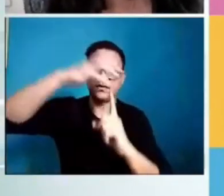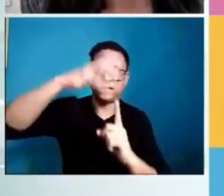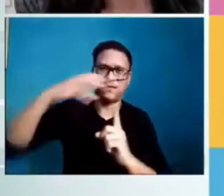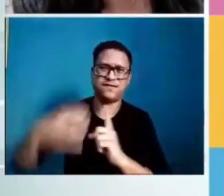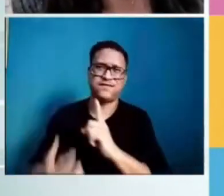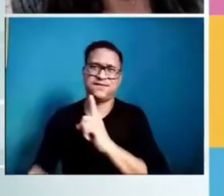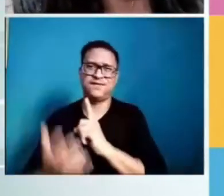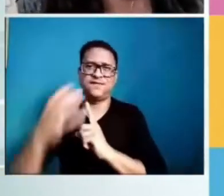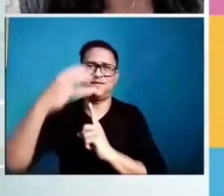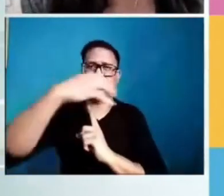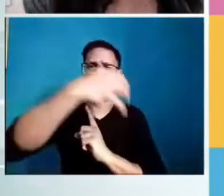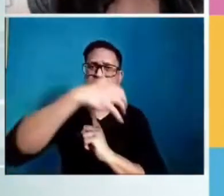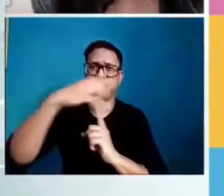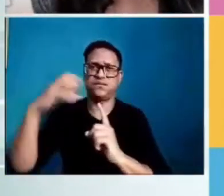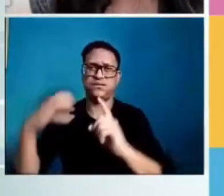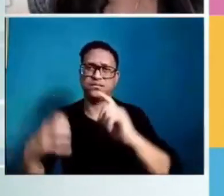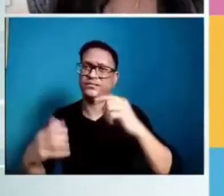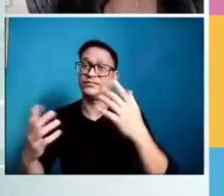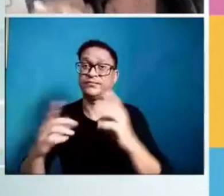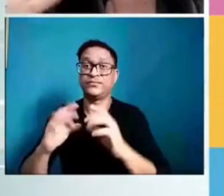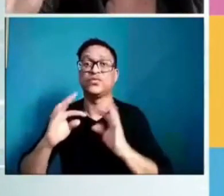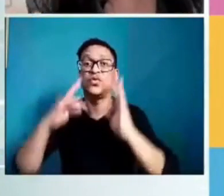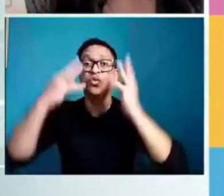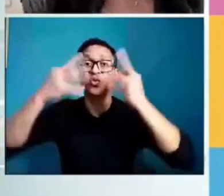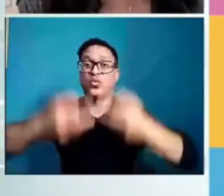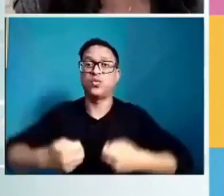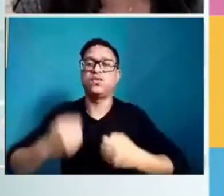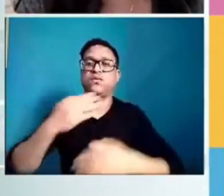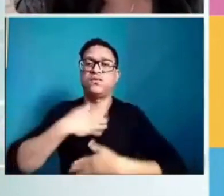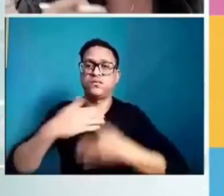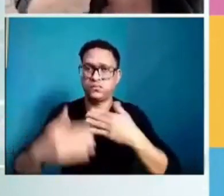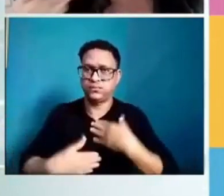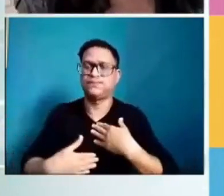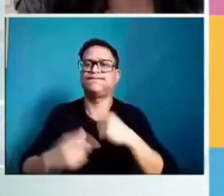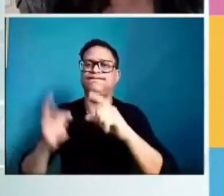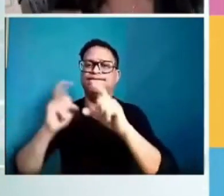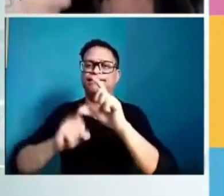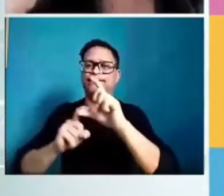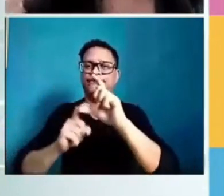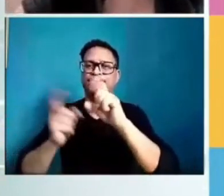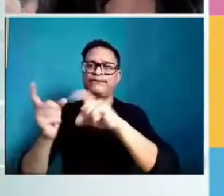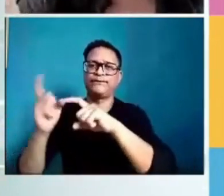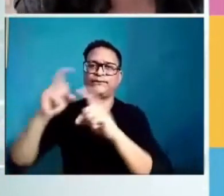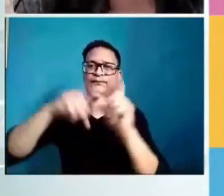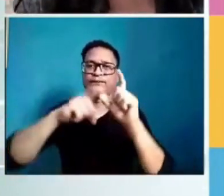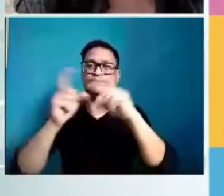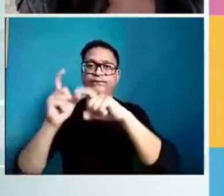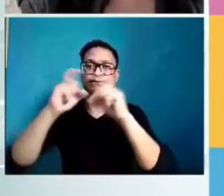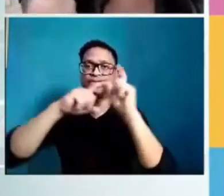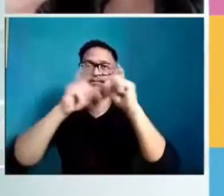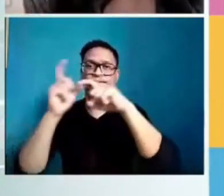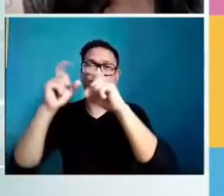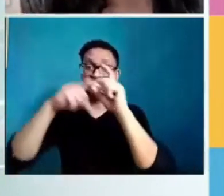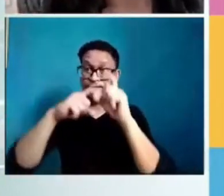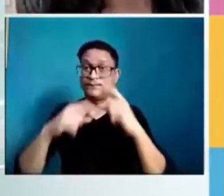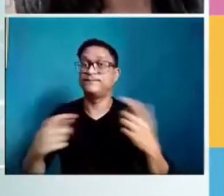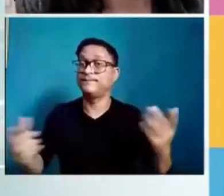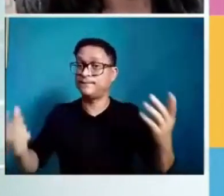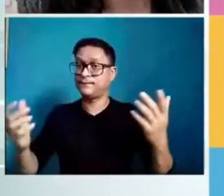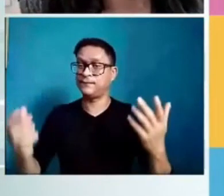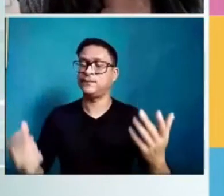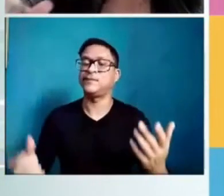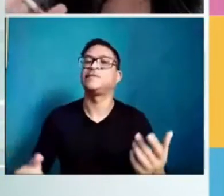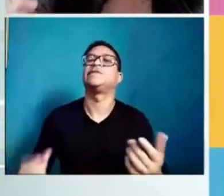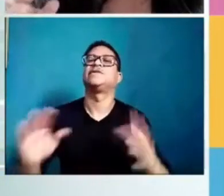facilmente. Quando eu tenho essa predisposição genética, distúrbios imunológicos, problemas de um trato gastrointestinal, estresse